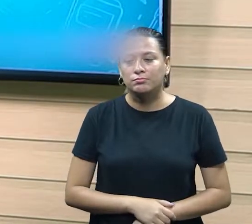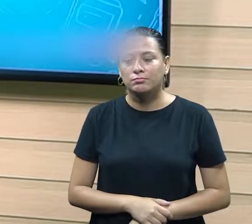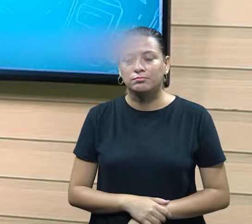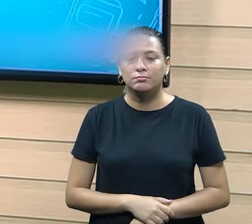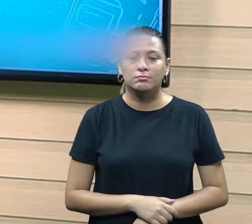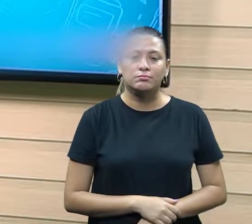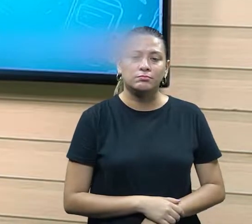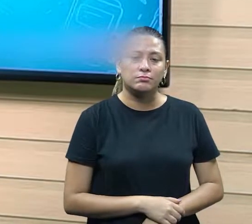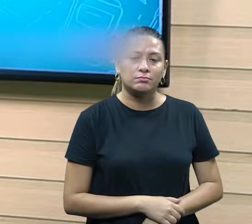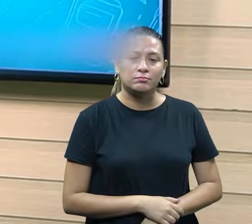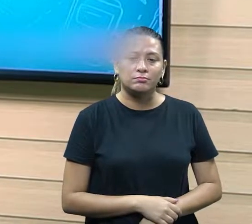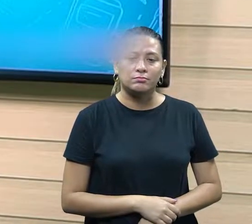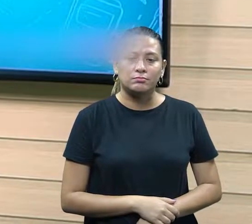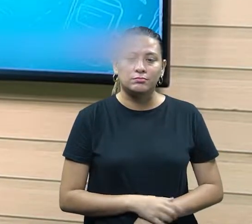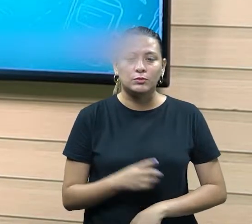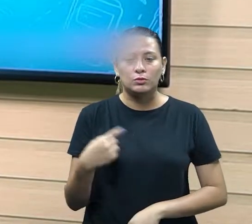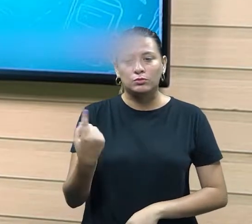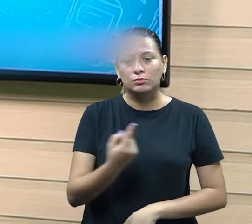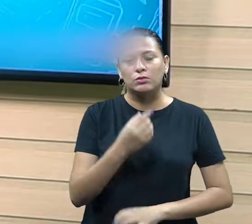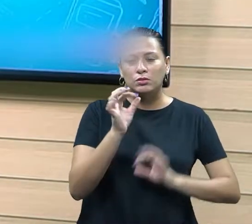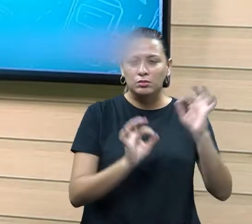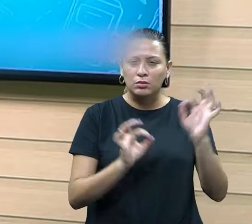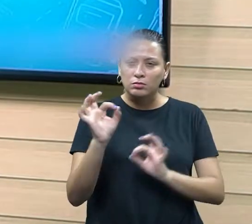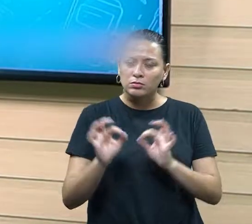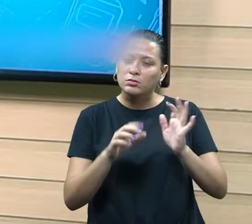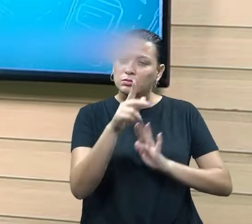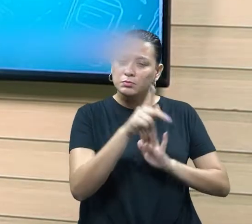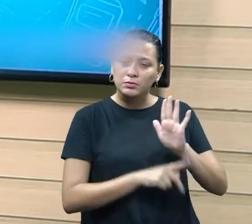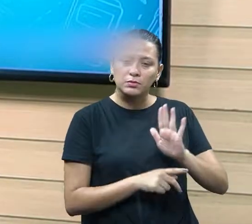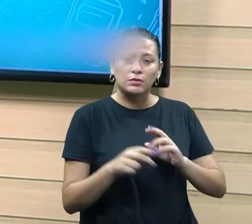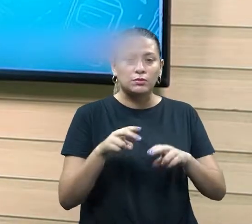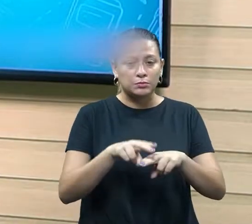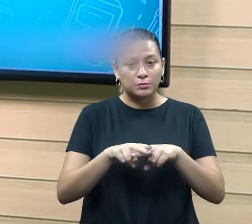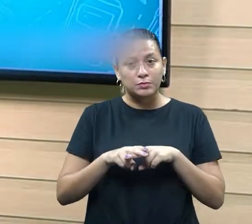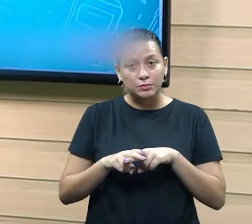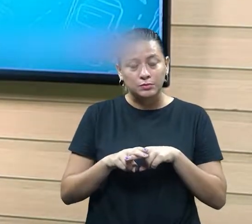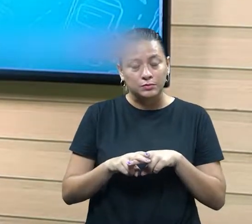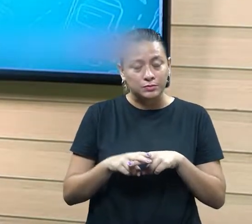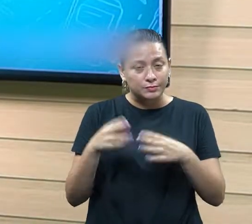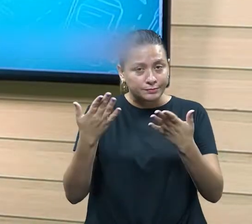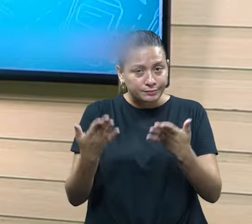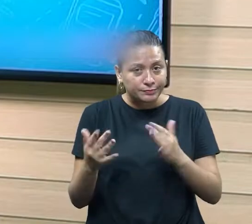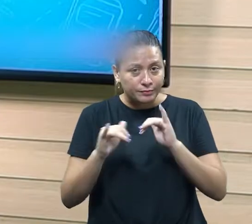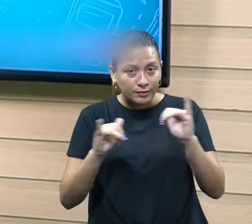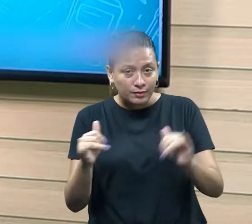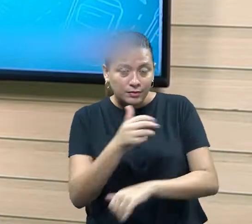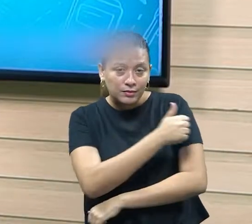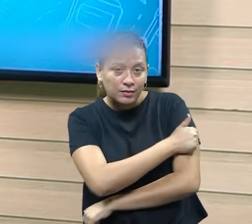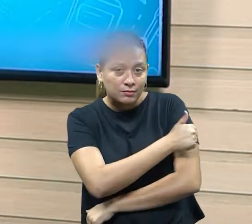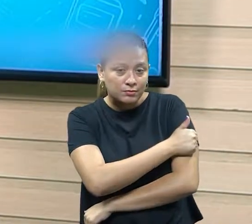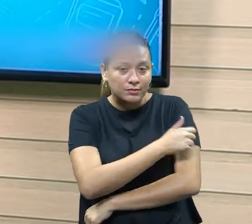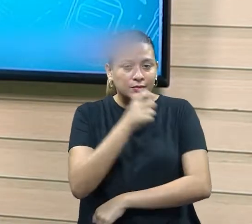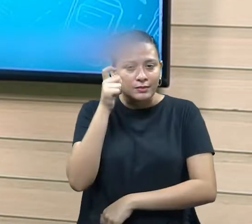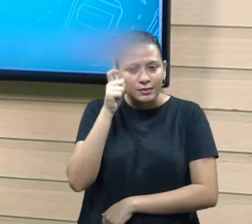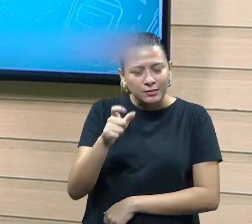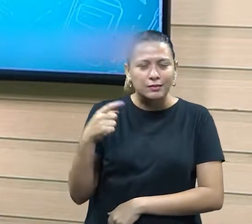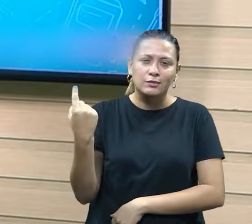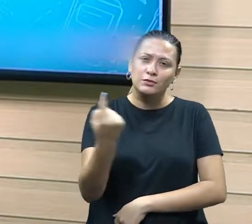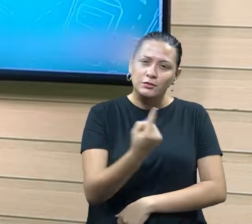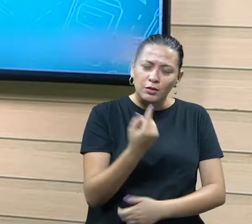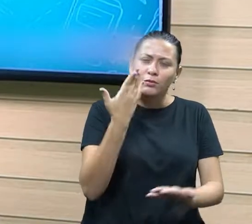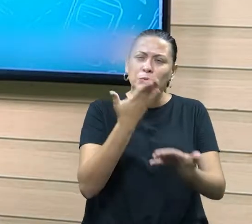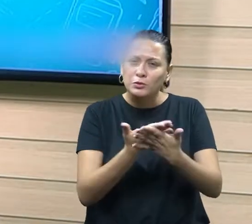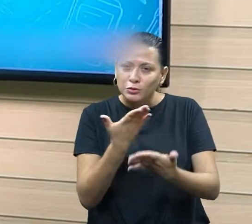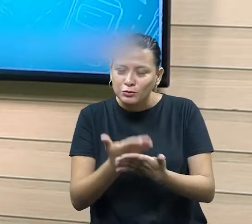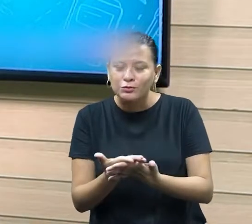vai se fazer presente justamente quando vai começar a estar elaborando o nosso projeto. Então, por tantos alunos, é muito interessante.